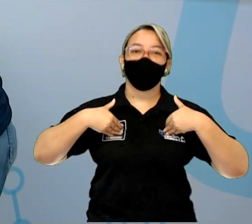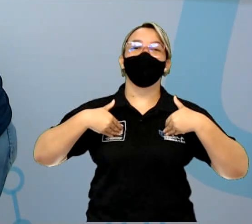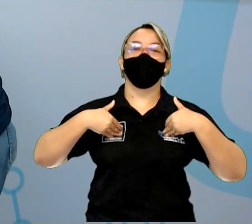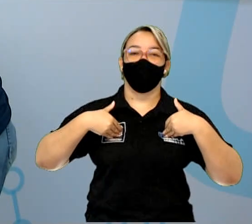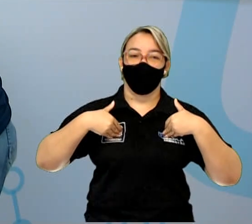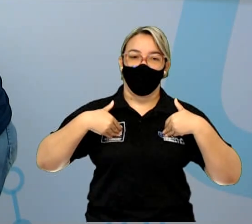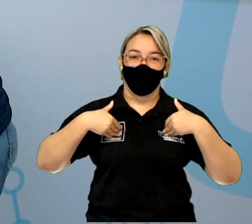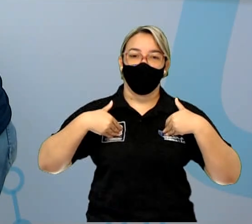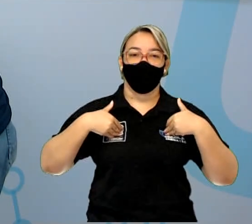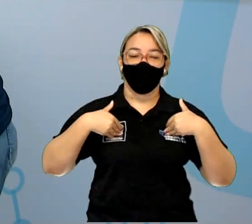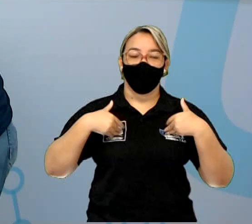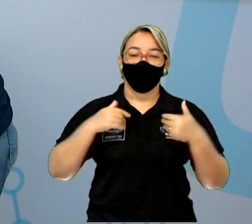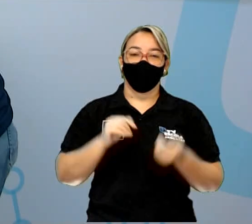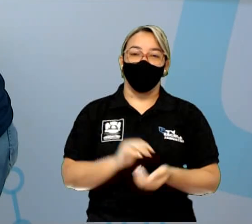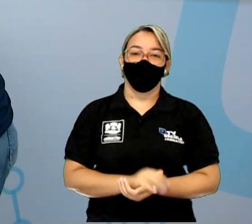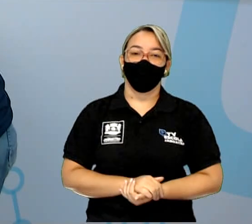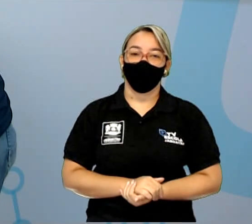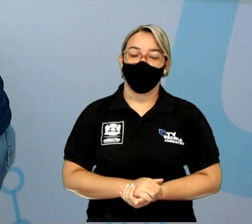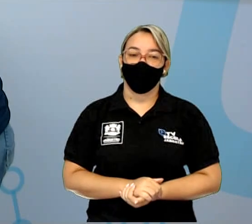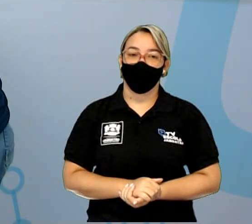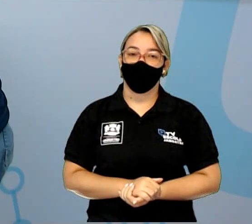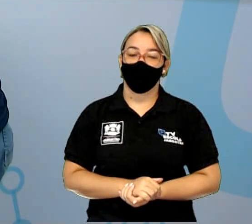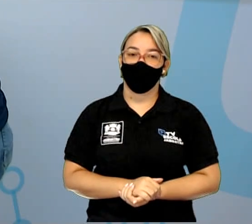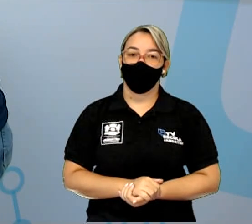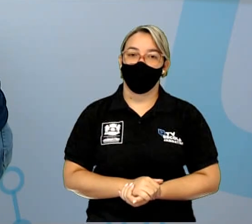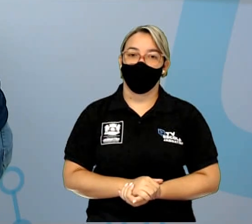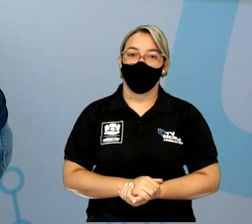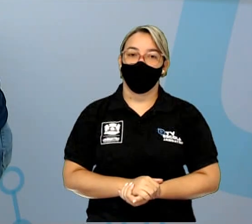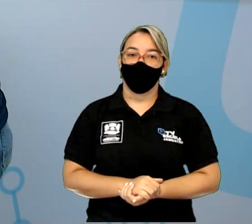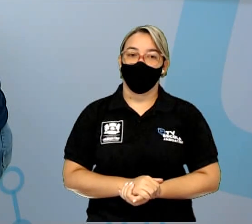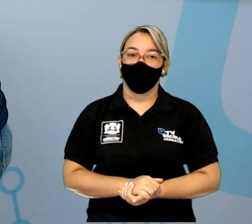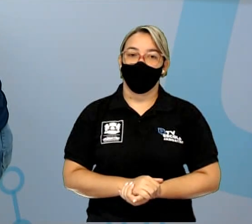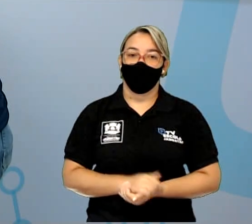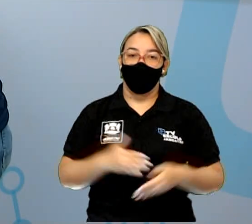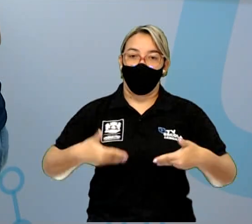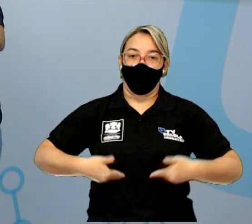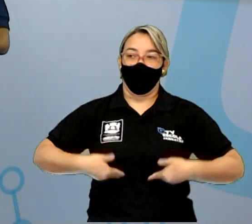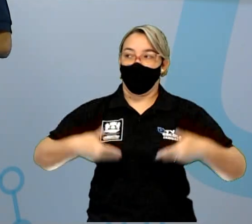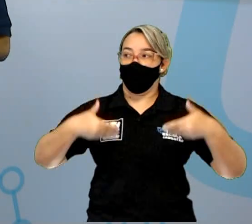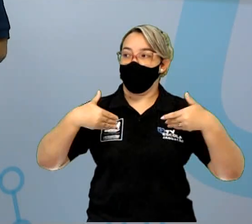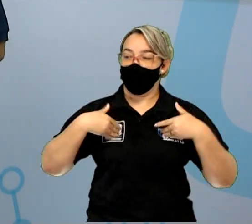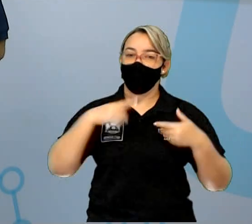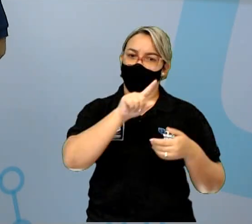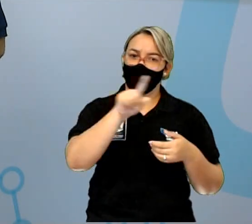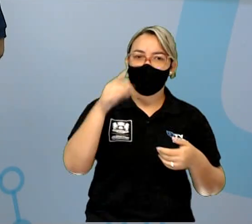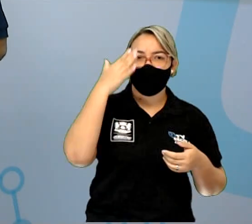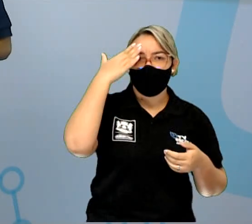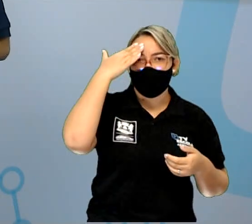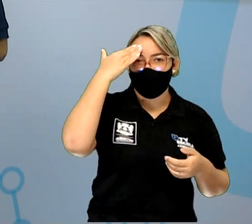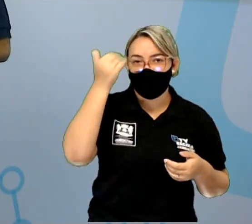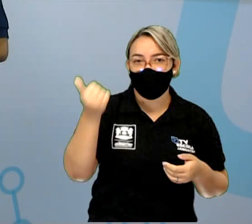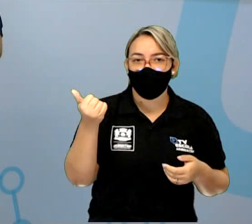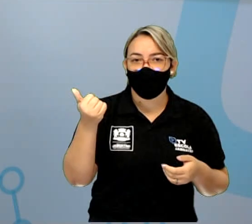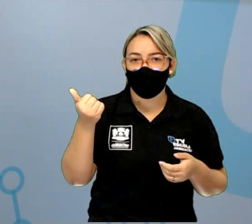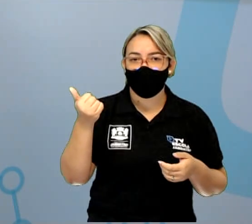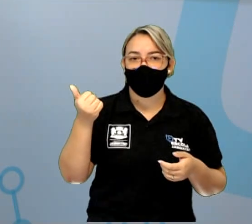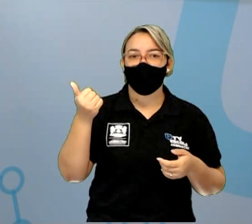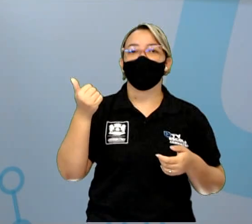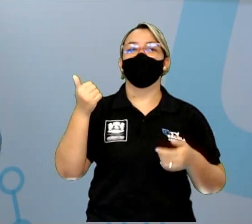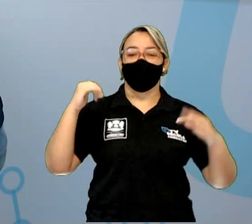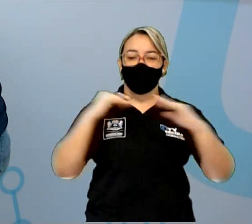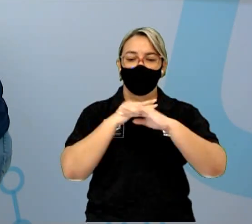rua em Prazeres. Prazeres, vocês já sabem que é o quê? Qual é a cidade?